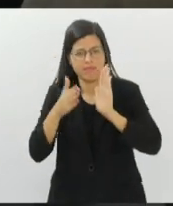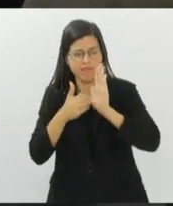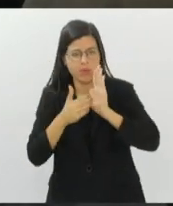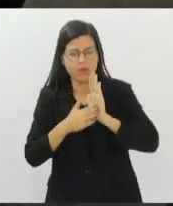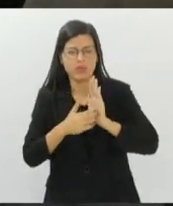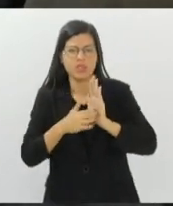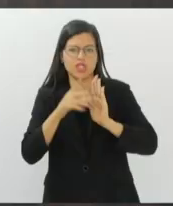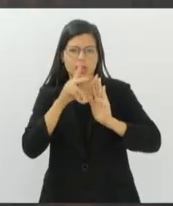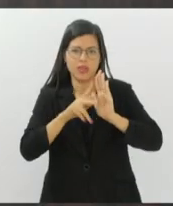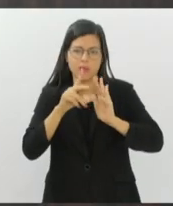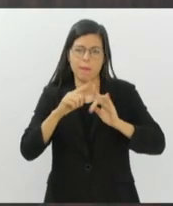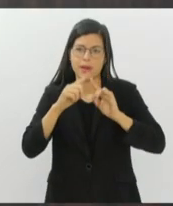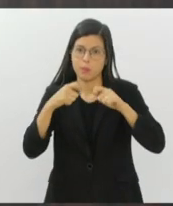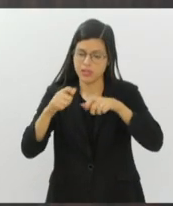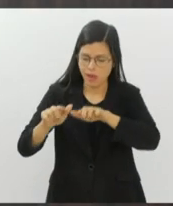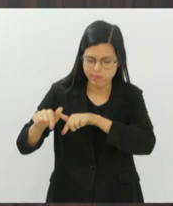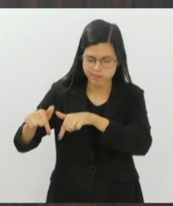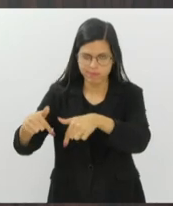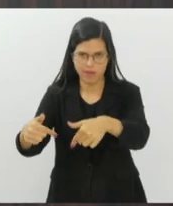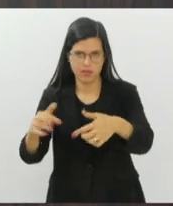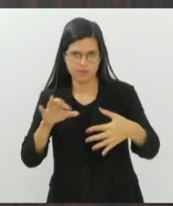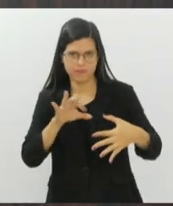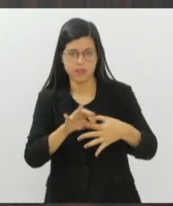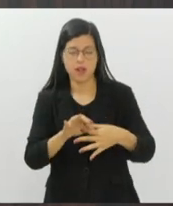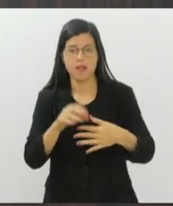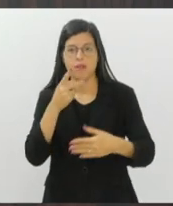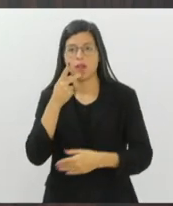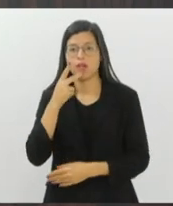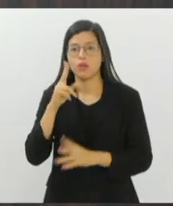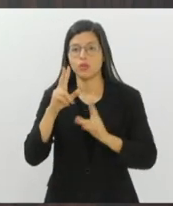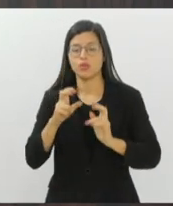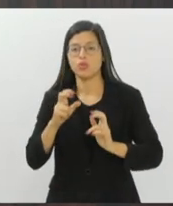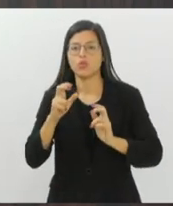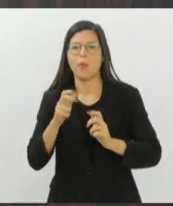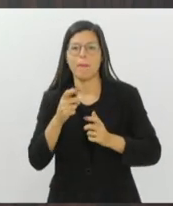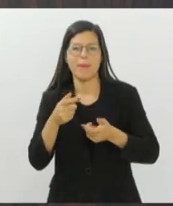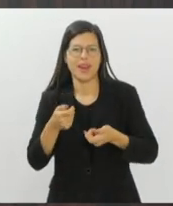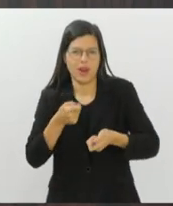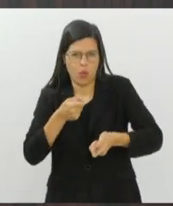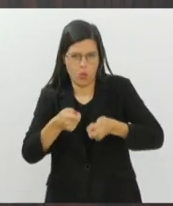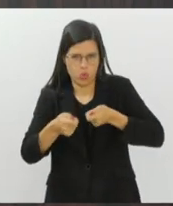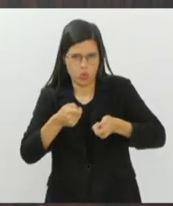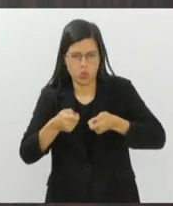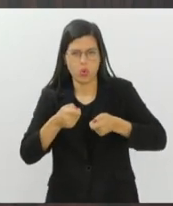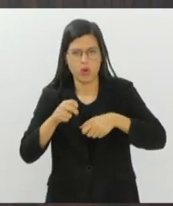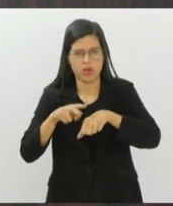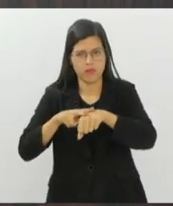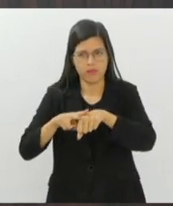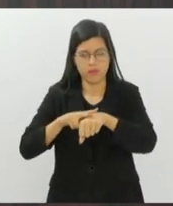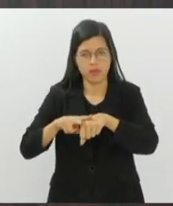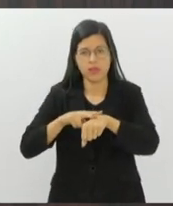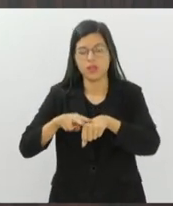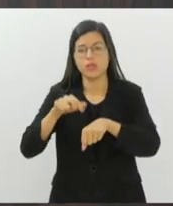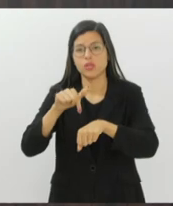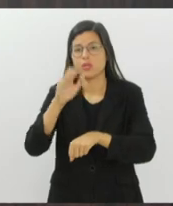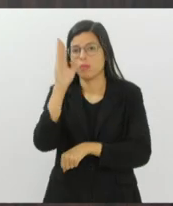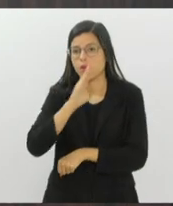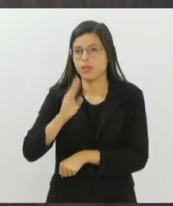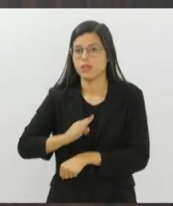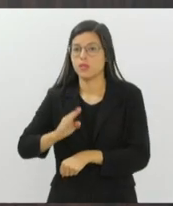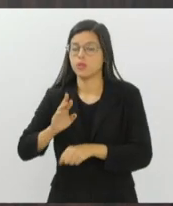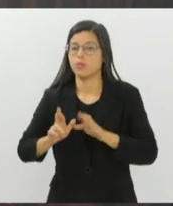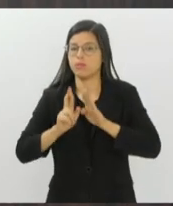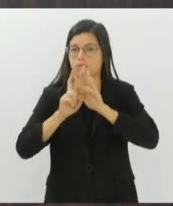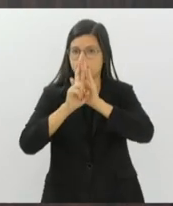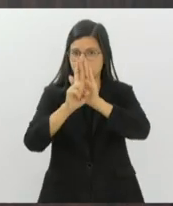tirar ele do papel. Ao falar sobre economia verde no Brasil, os representantes do Instituto Brasileiro de Estudos